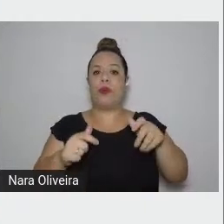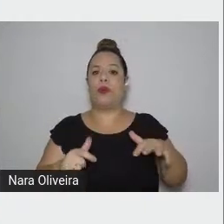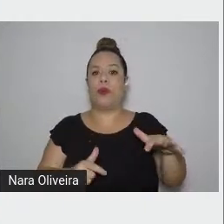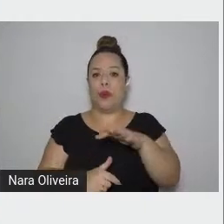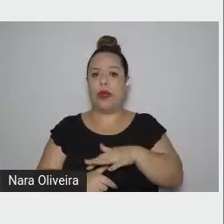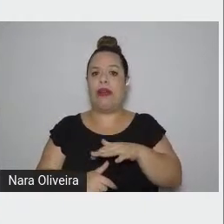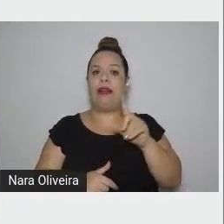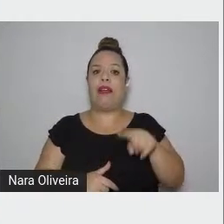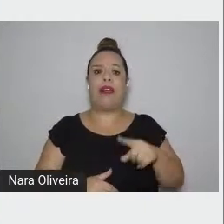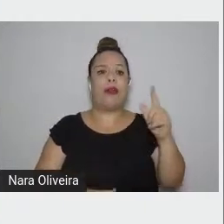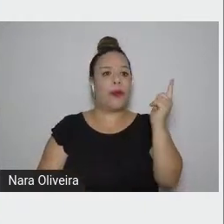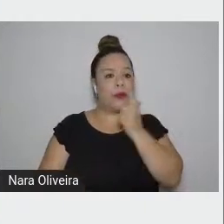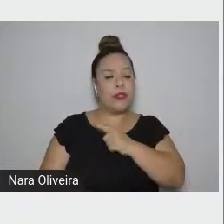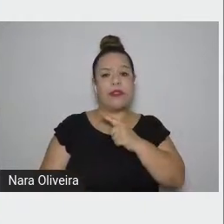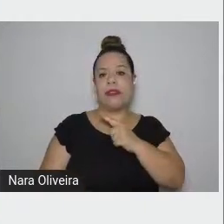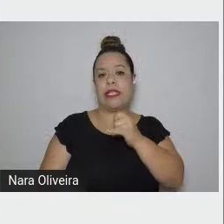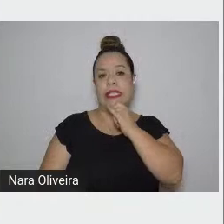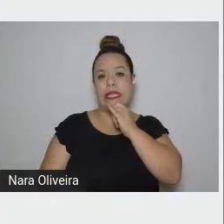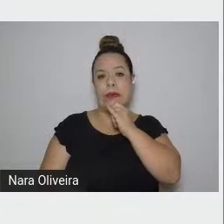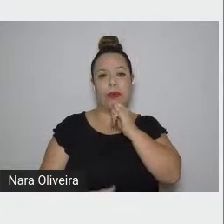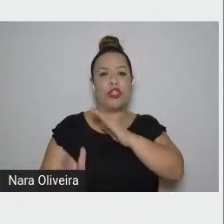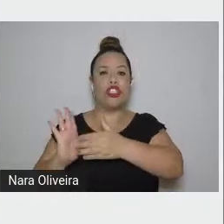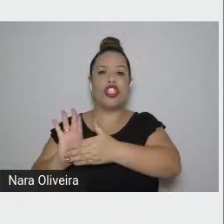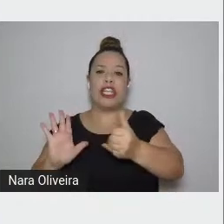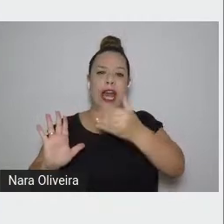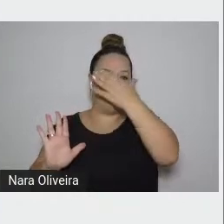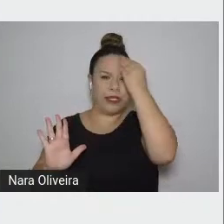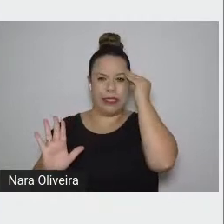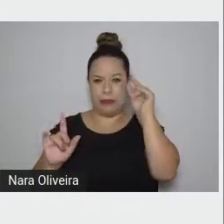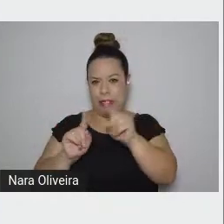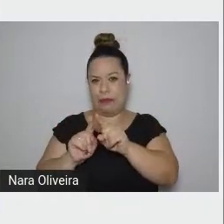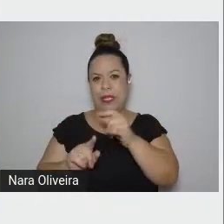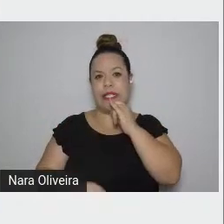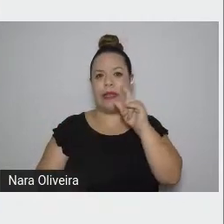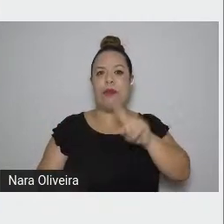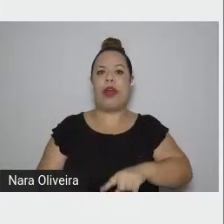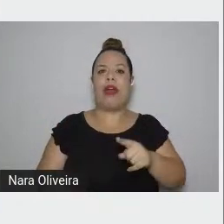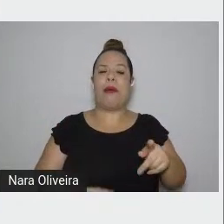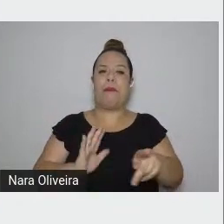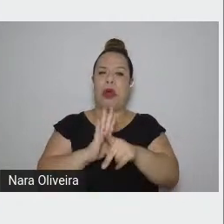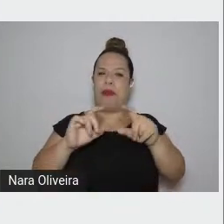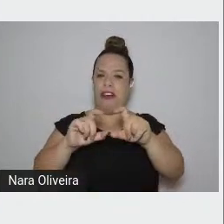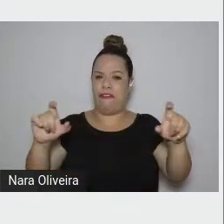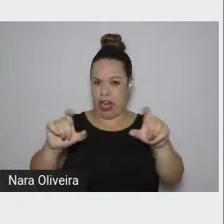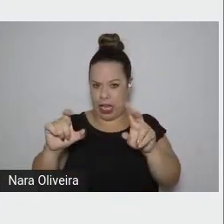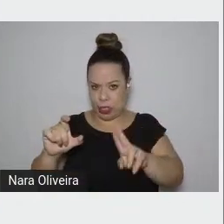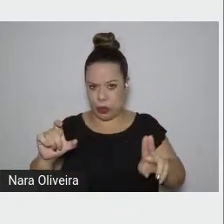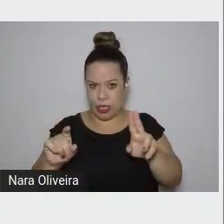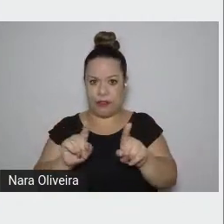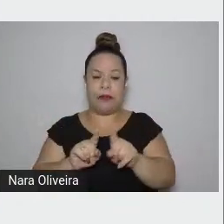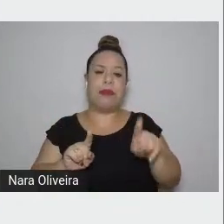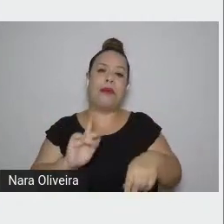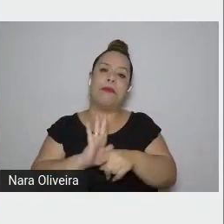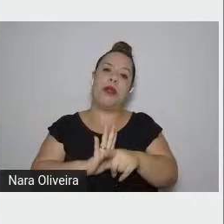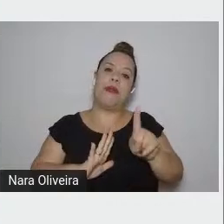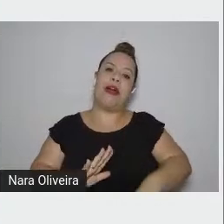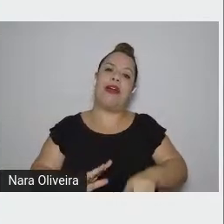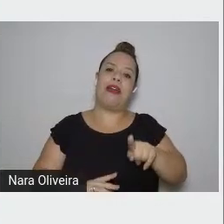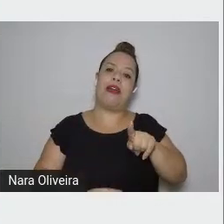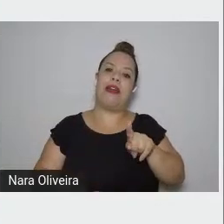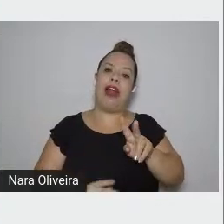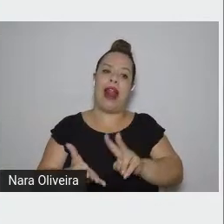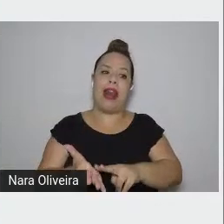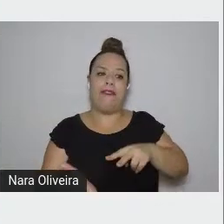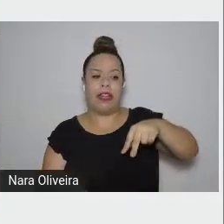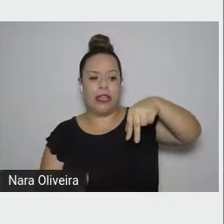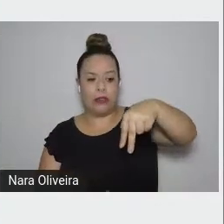Esquecimento. A expressão Levantado do Chão vai voltar aqui na nossa conversa mais de uma vez, porque ela tem muitos